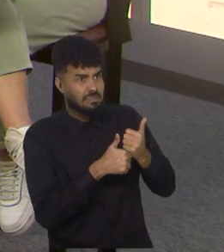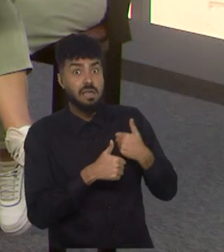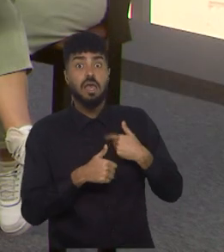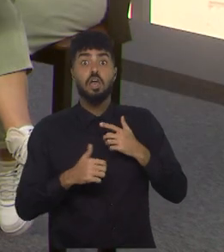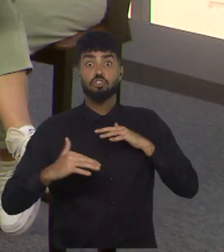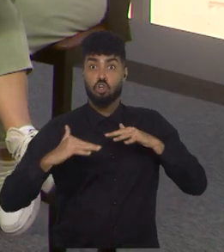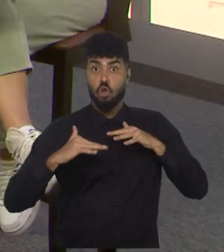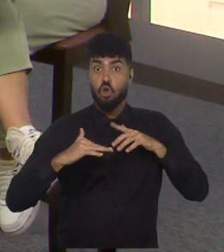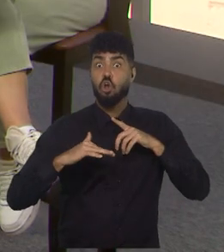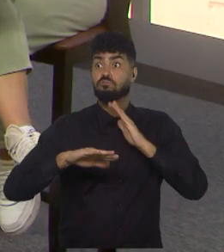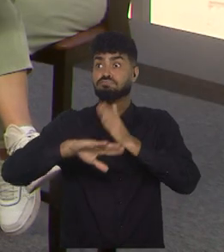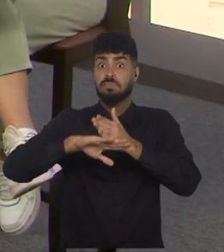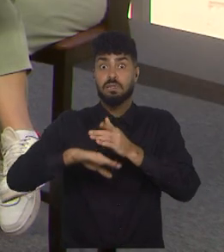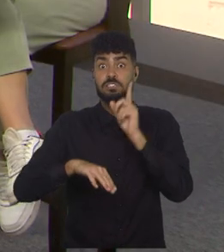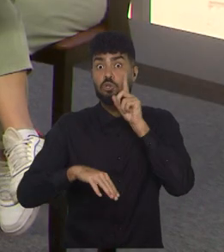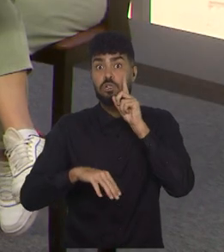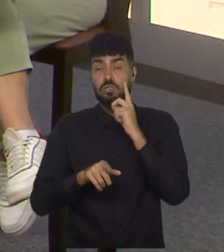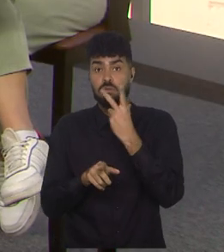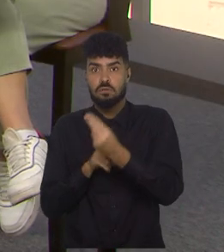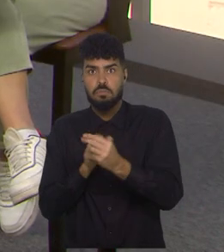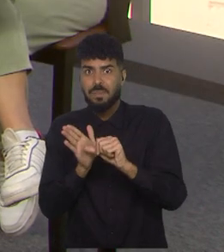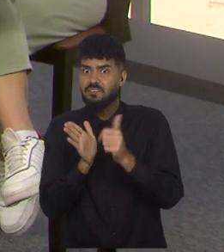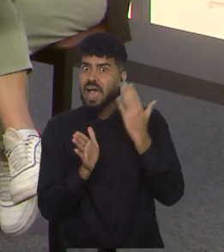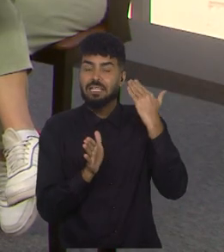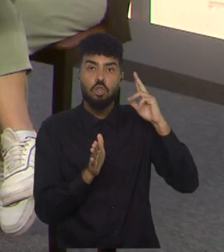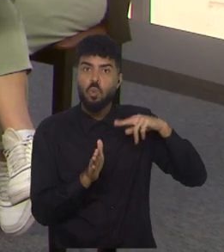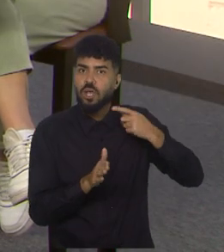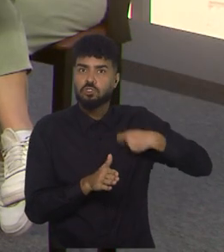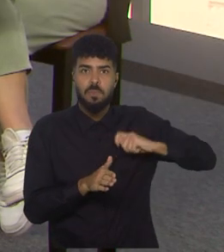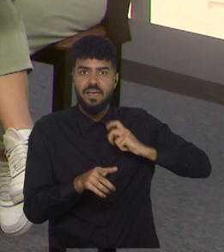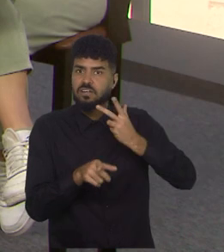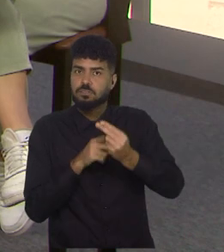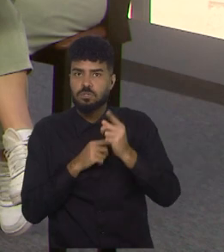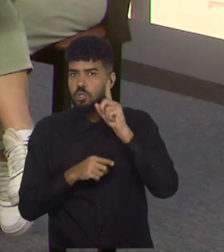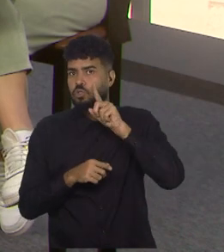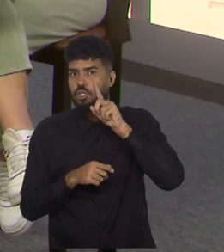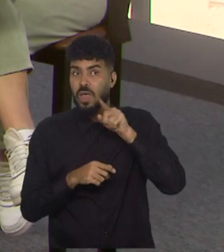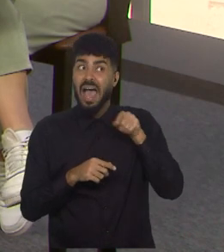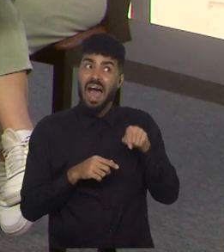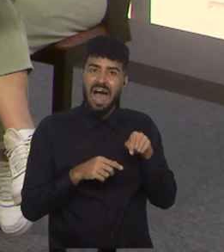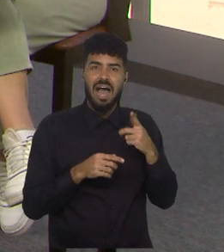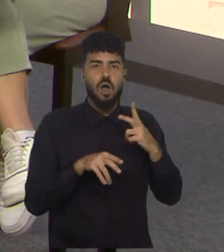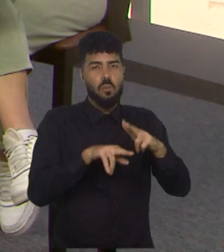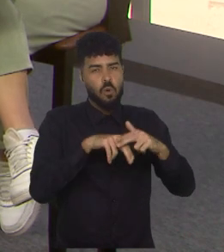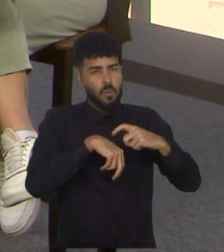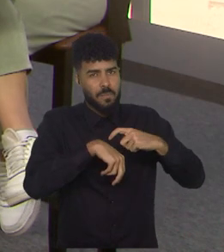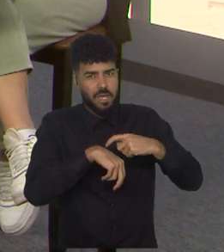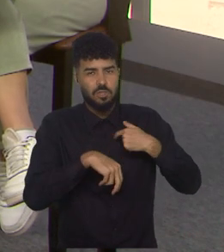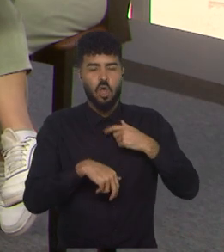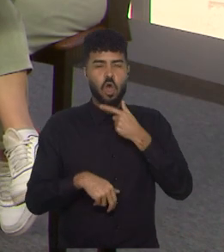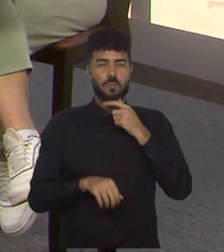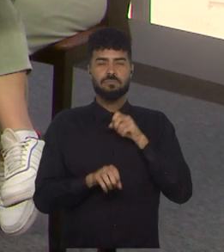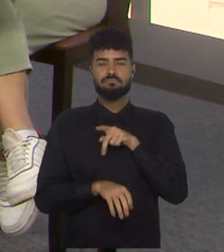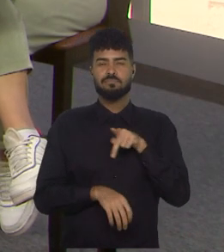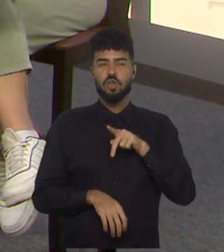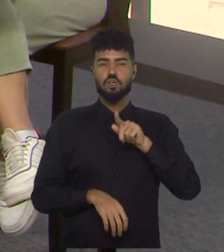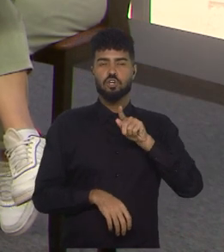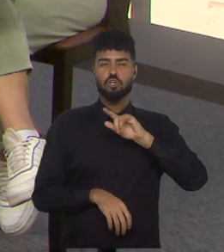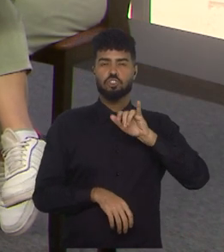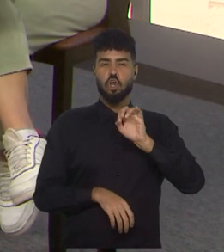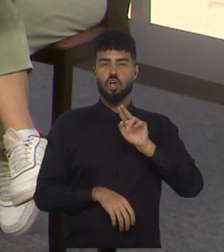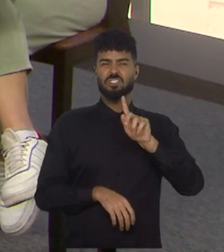Unidos pela primeira vez na sua história. Então, isso acabou dando uma força também para o Jorge Vilda, nesse